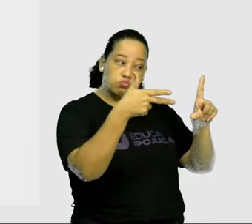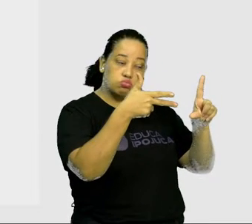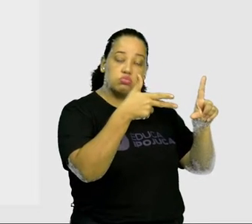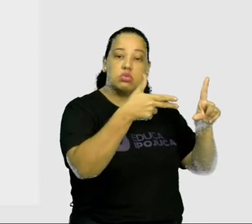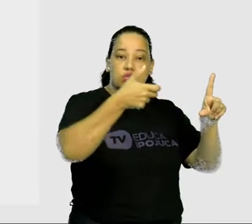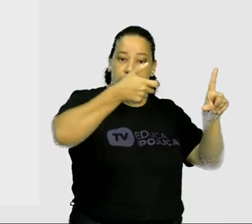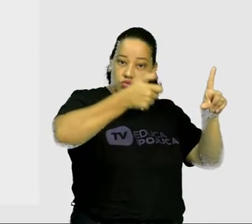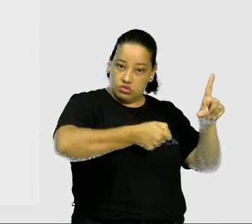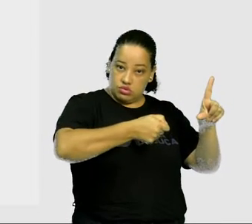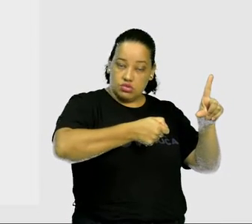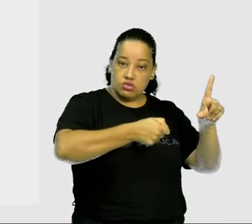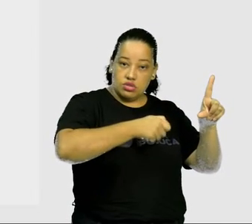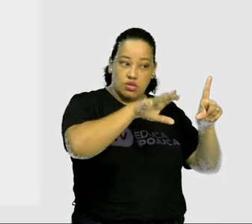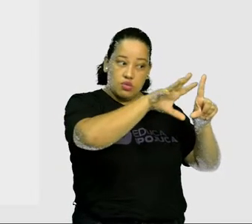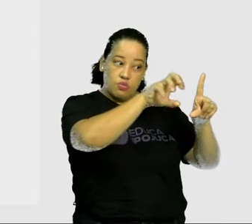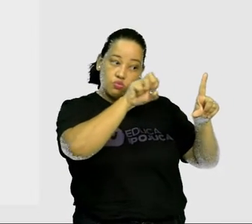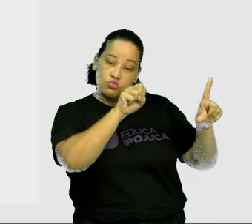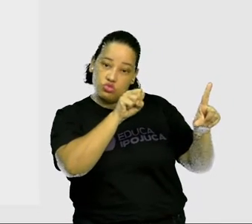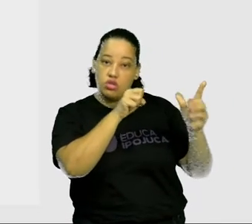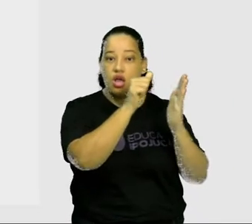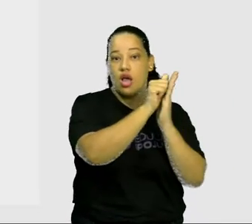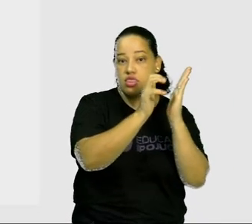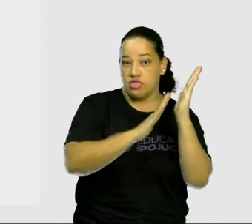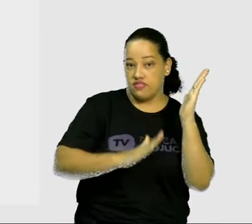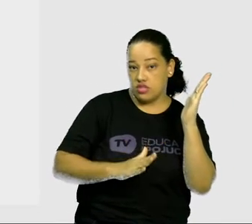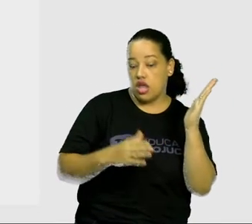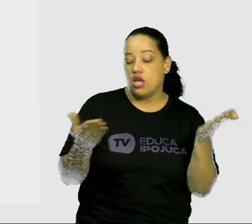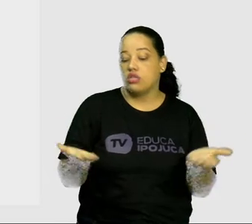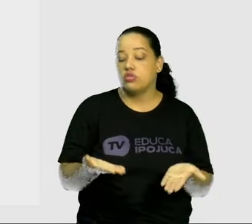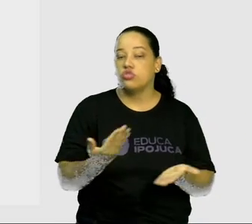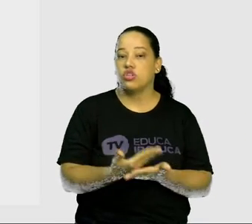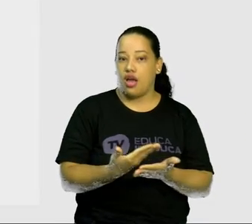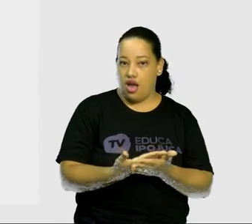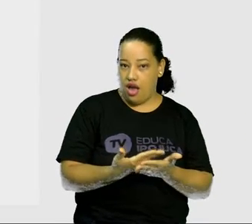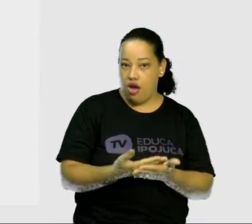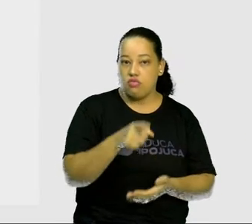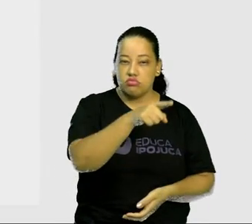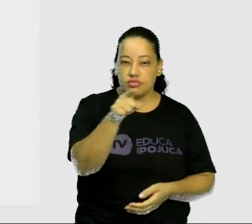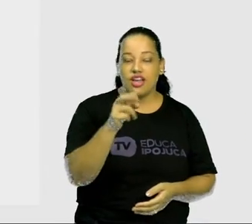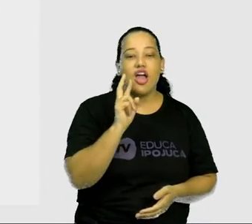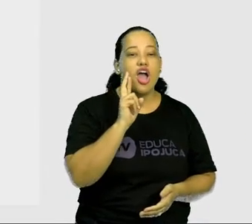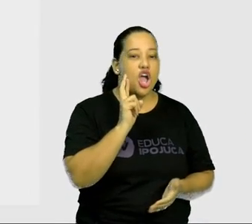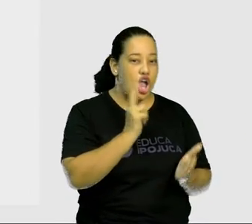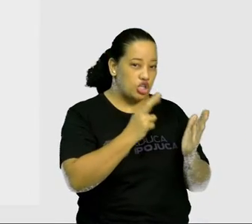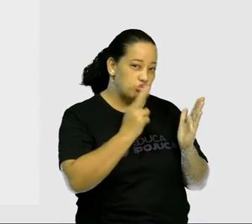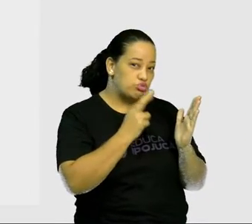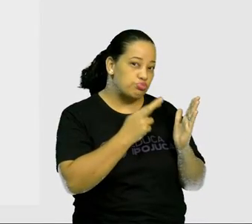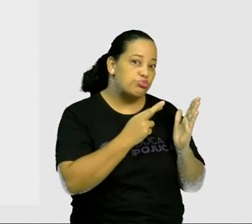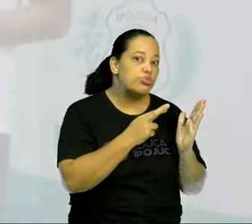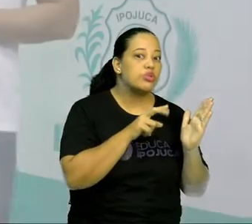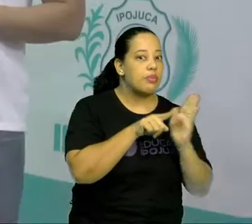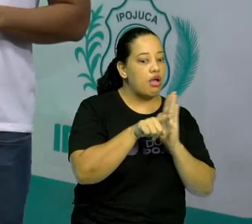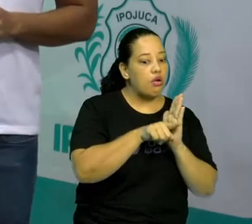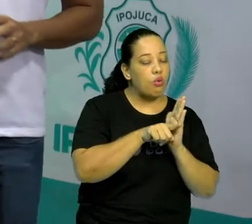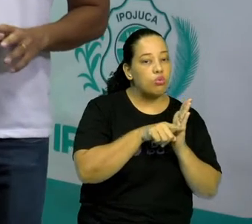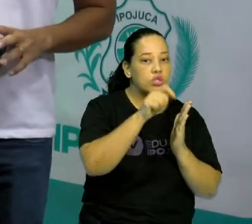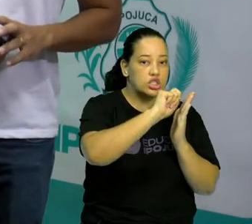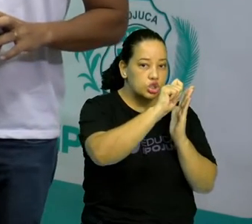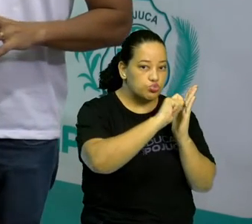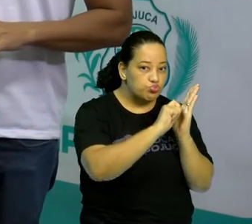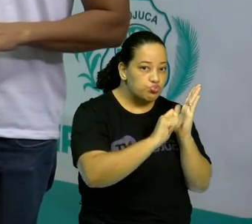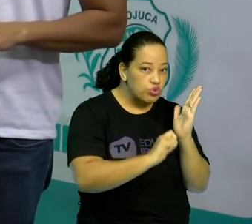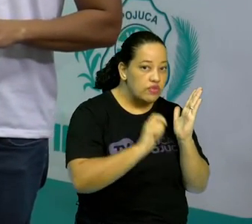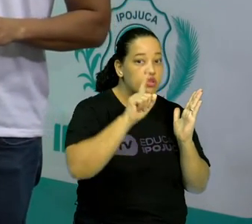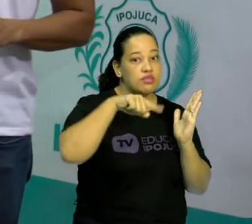vai levar vocês para a nossa atividade referente à aula de hoje, respondam as perguntas no caderno, para que a gente possa